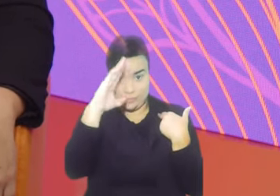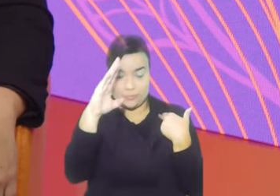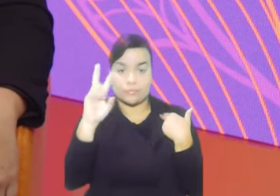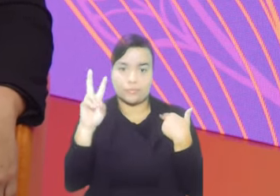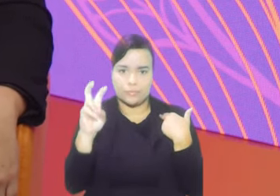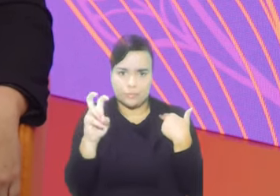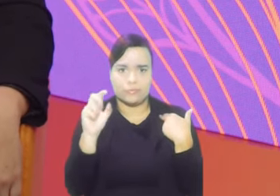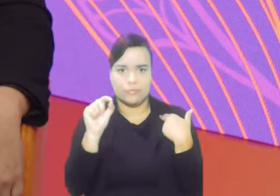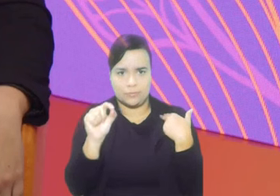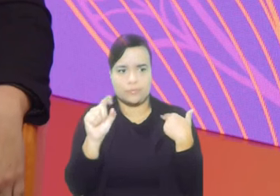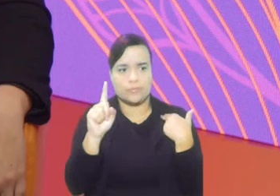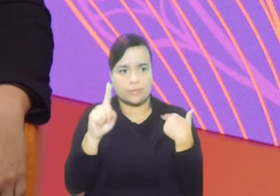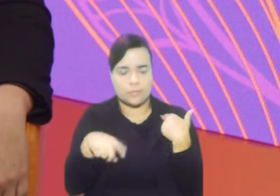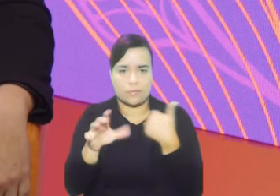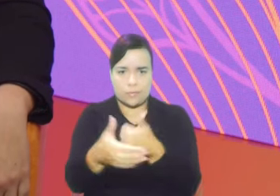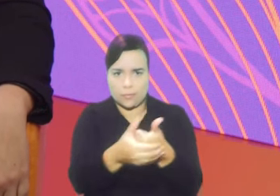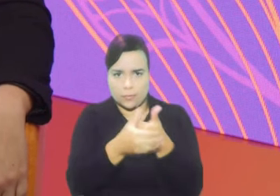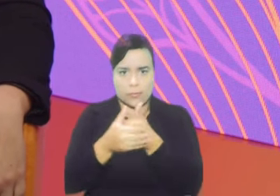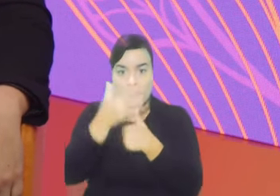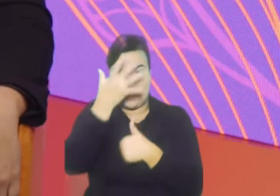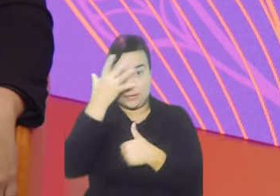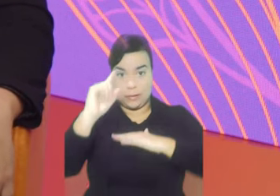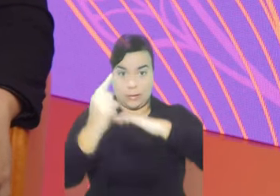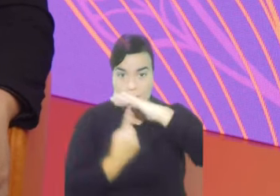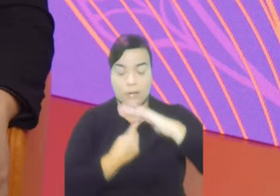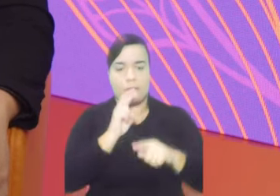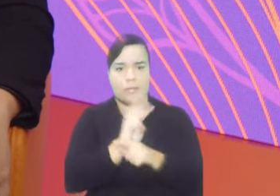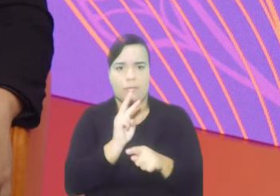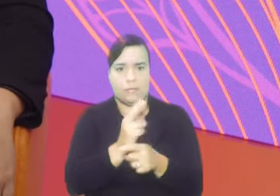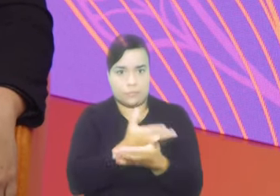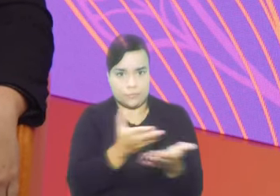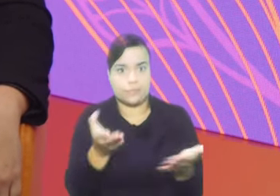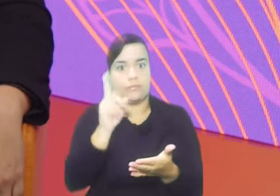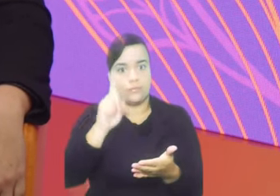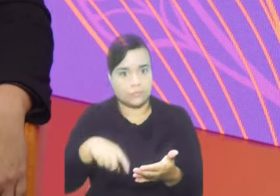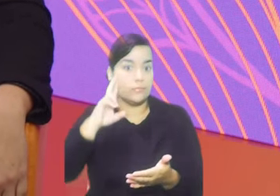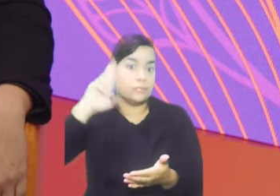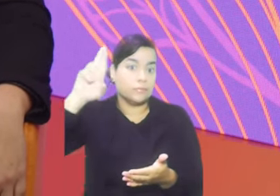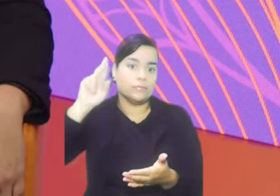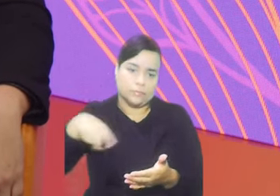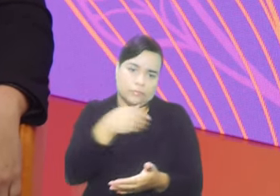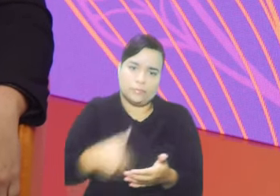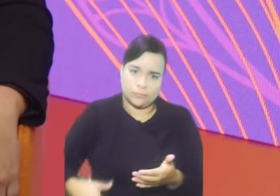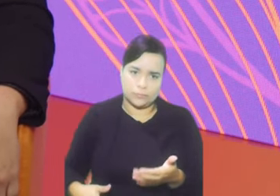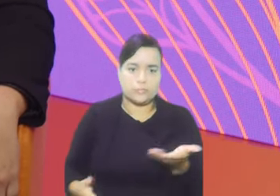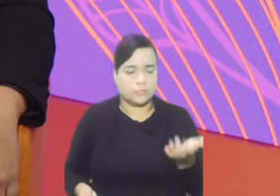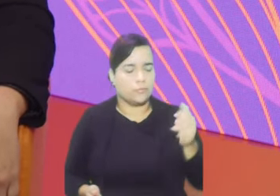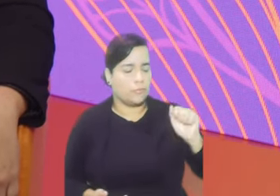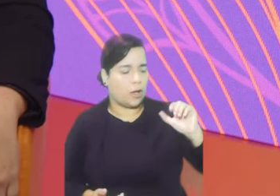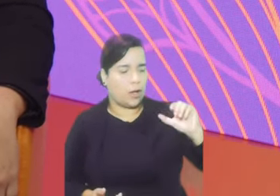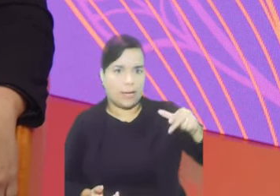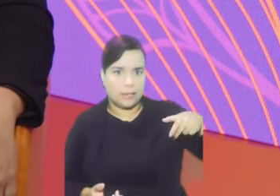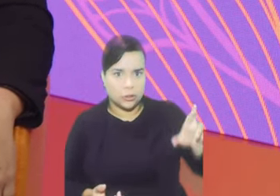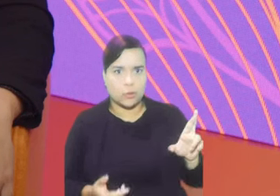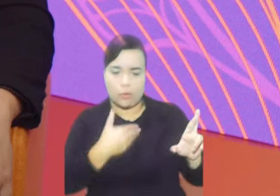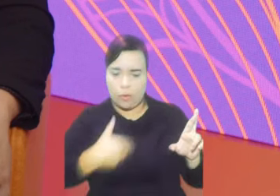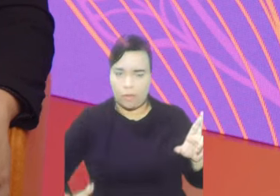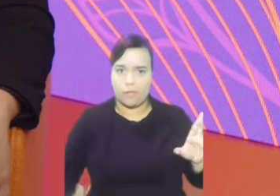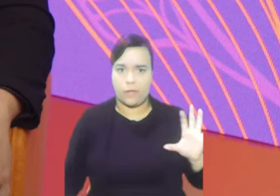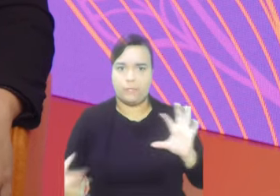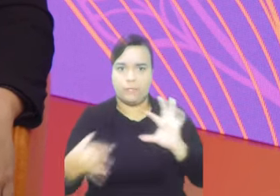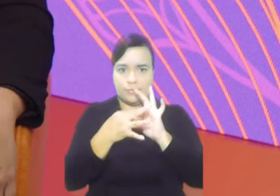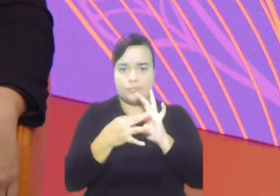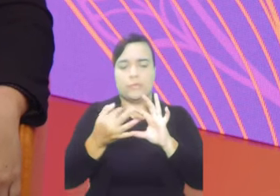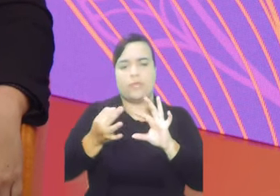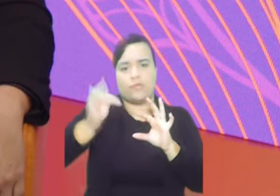principal, né, pela acolhida de pessoas refugiadas, pela proteção dessas pessoas, são os governos, e o Acnur trabalha muito próximo